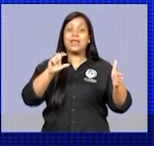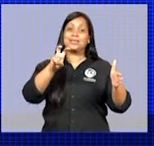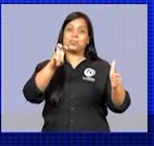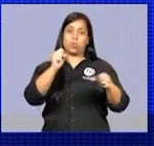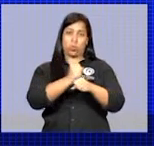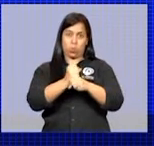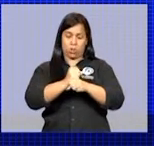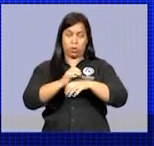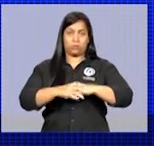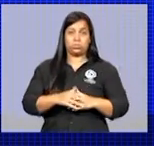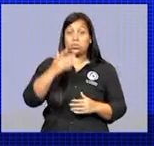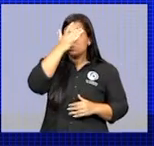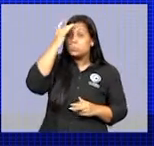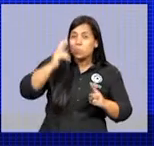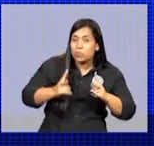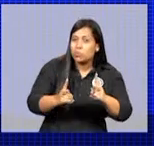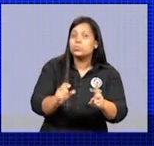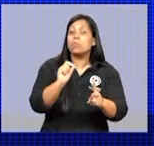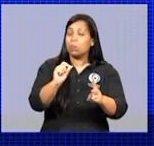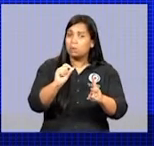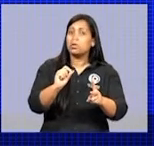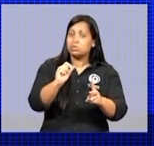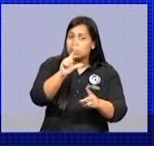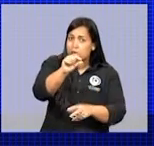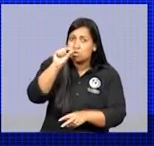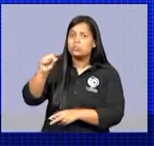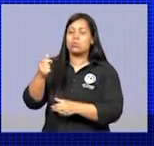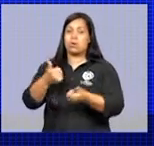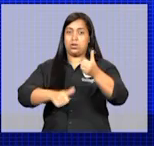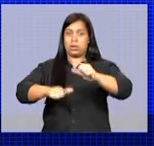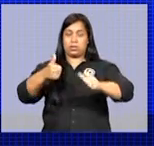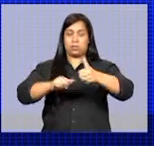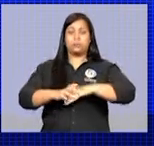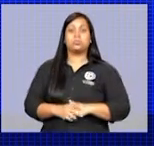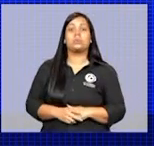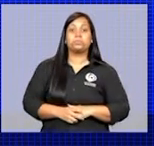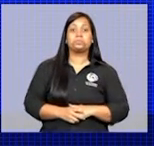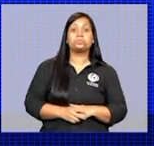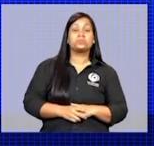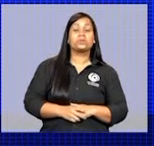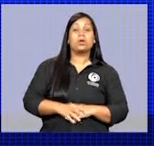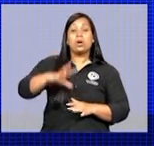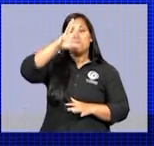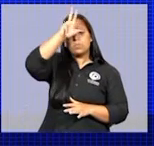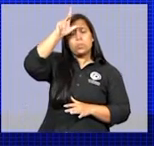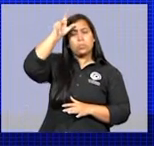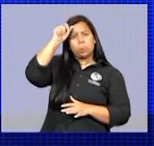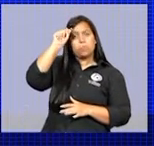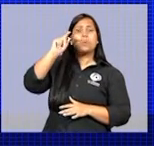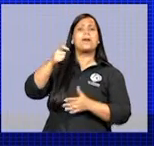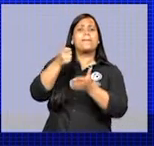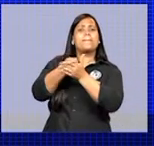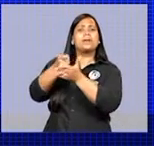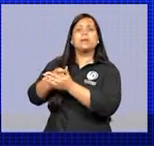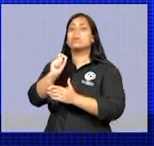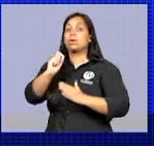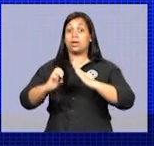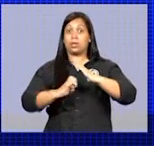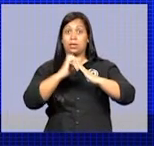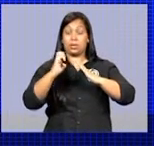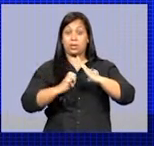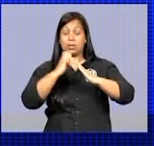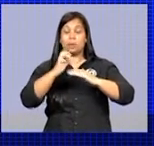anos e estas pessoas continuarão tendo preferência na seleção. Bruno Moura é autor do projeto de lei que obriga empresas